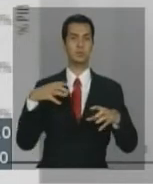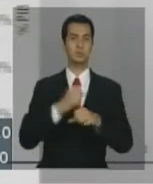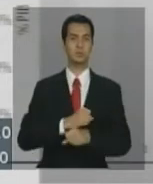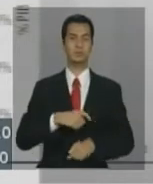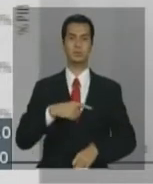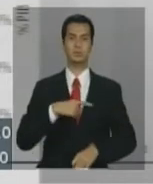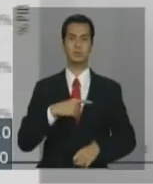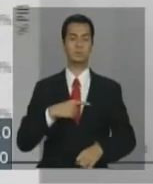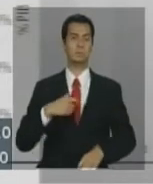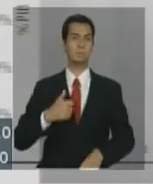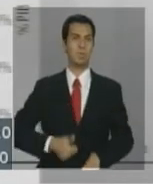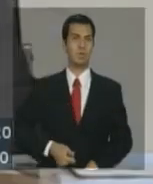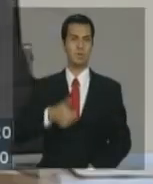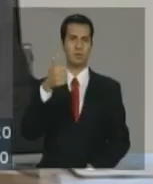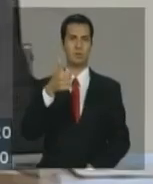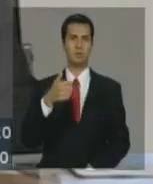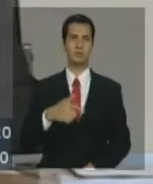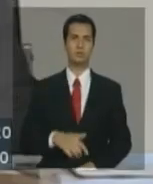que é o melhor,